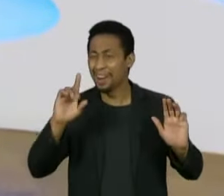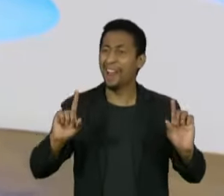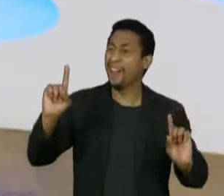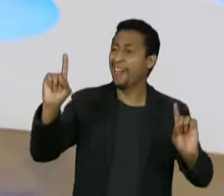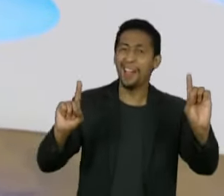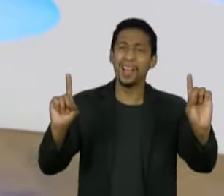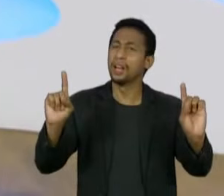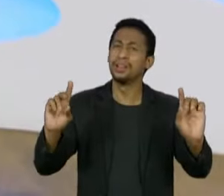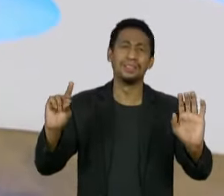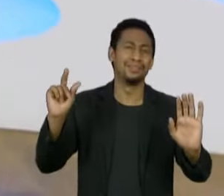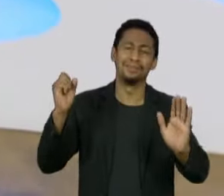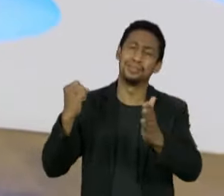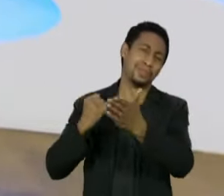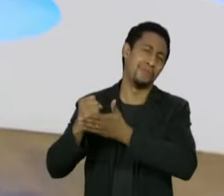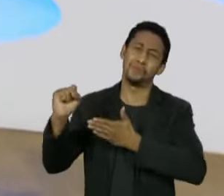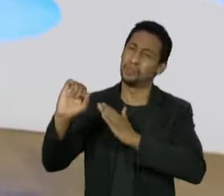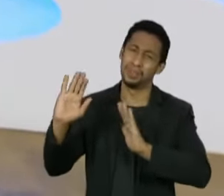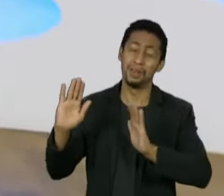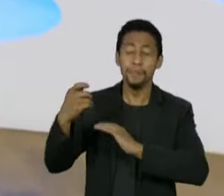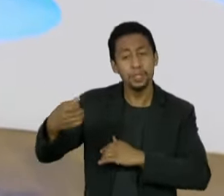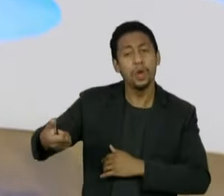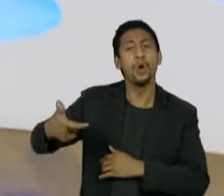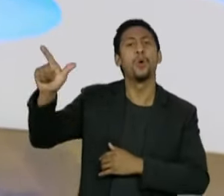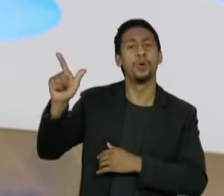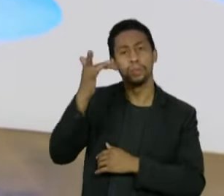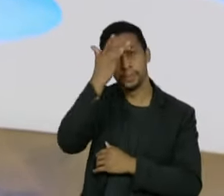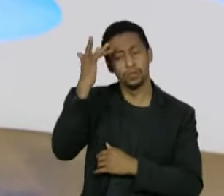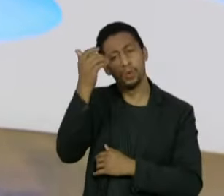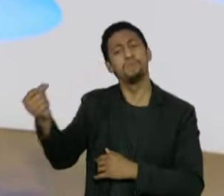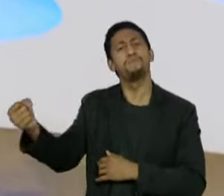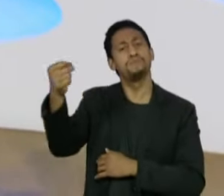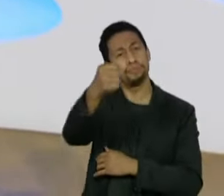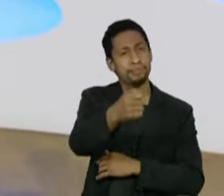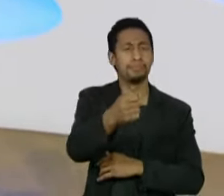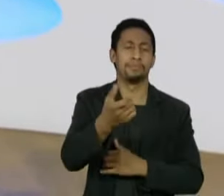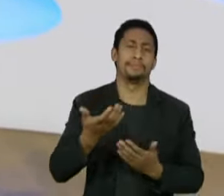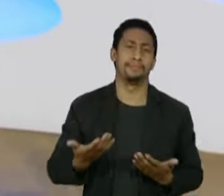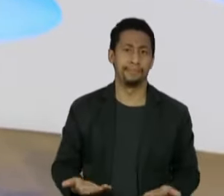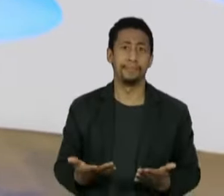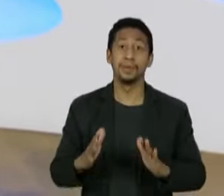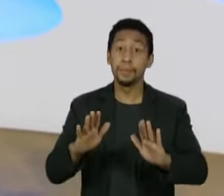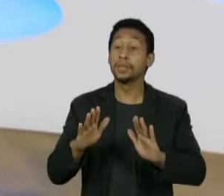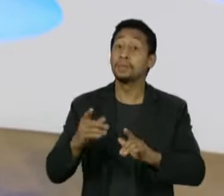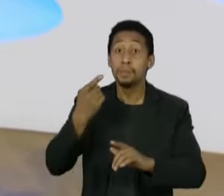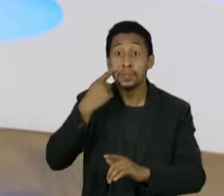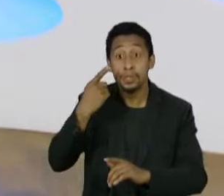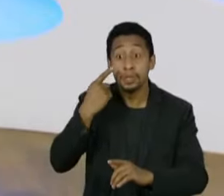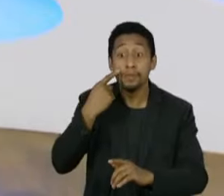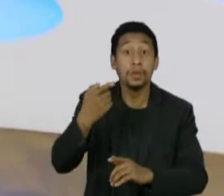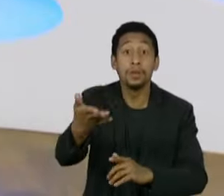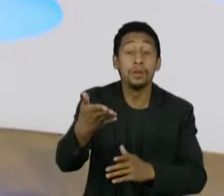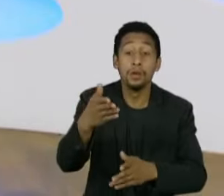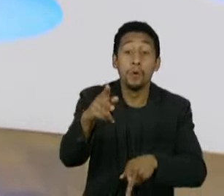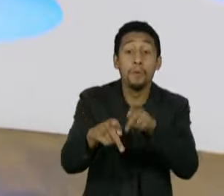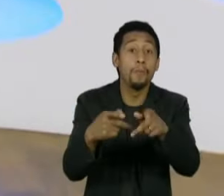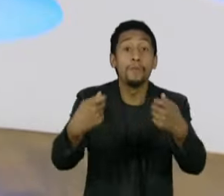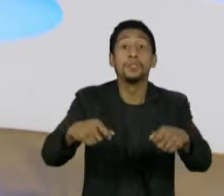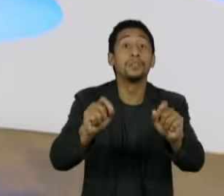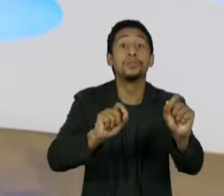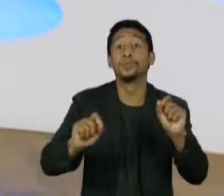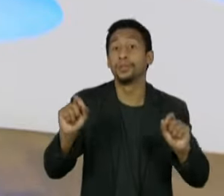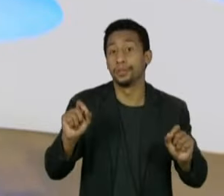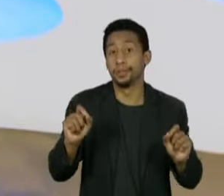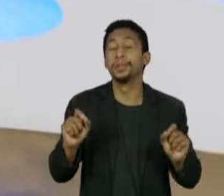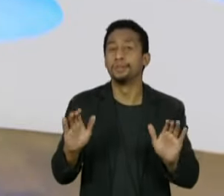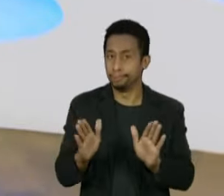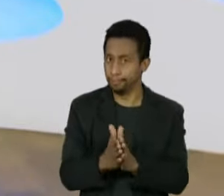passado que a gente quer deixar para trás. Agora, essa construção passa por reconhecer e respeitar as demandas do povo. Nós temos um número de brasileiros que estão na